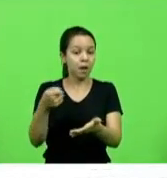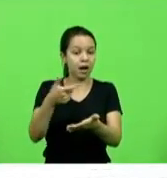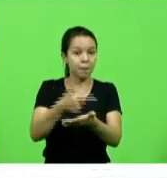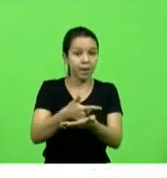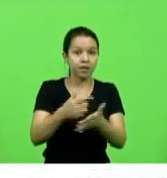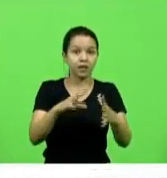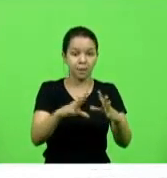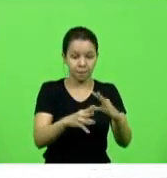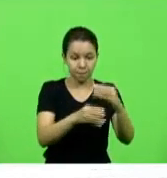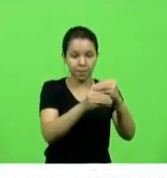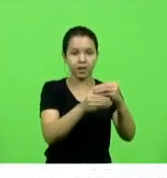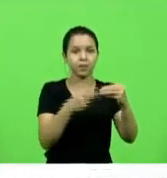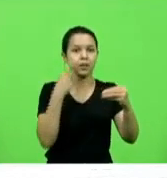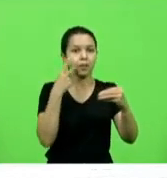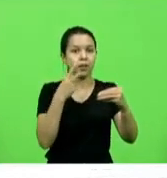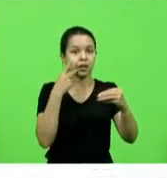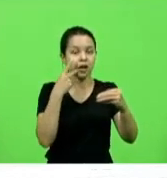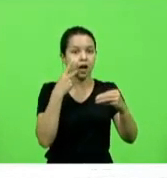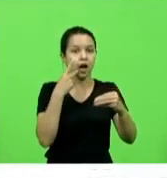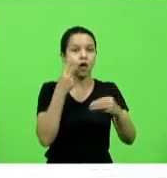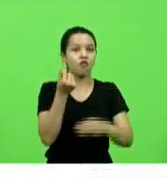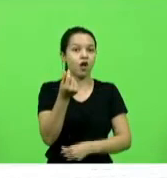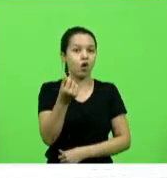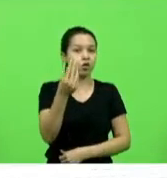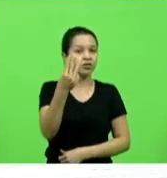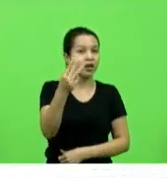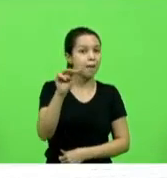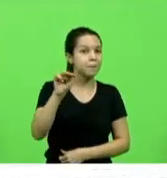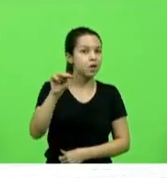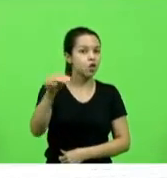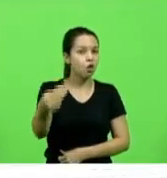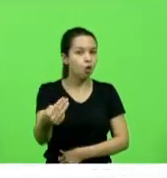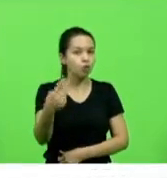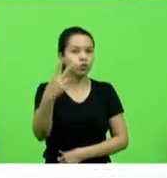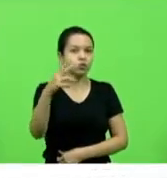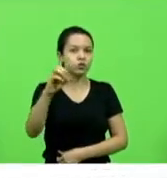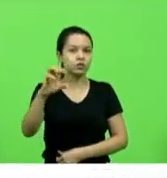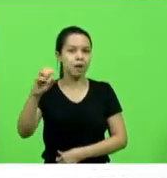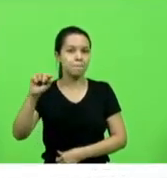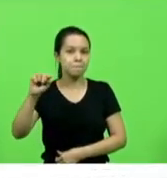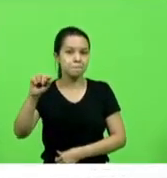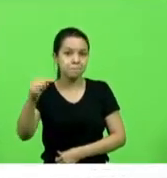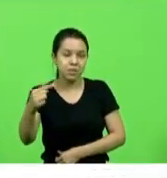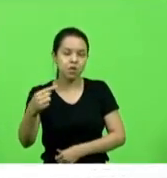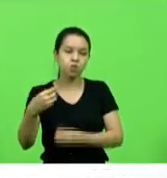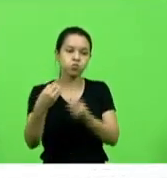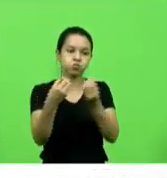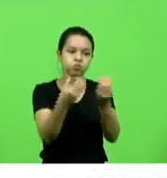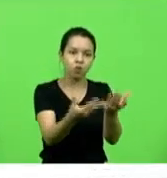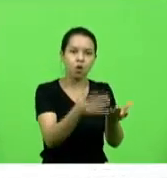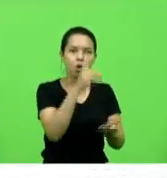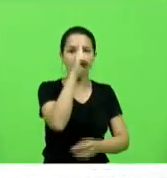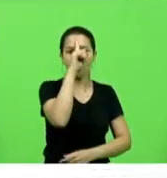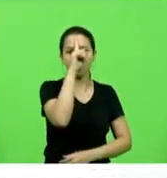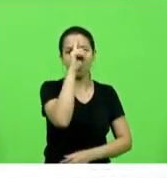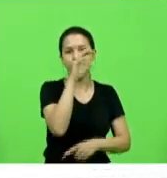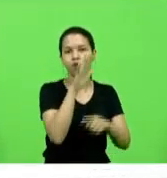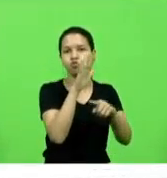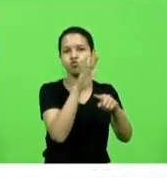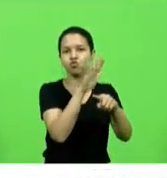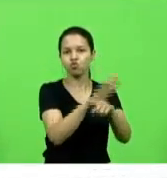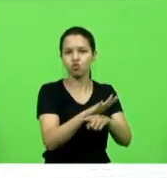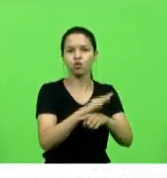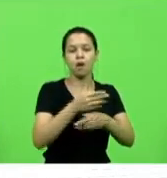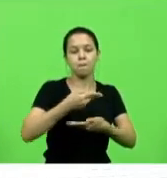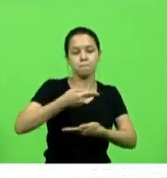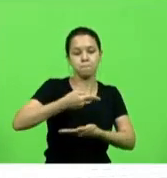deputado Valnei Weber na ordem de 3 milhões e 18 mil para esse hospital contribuindo na implantação destes leitos